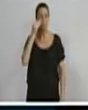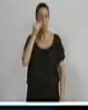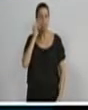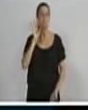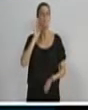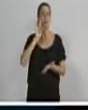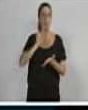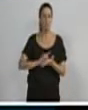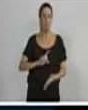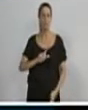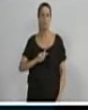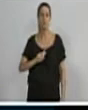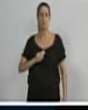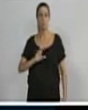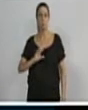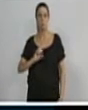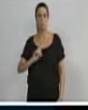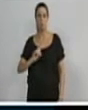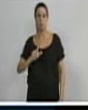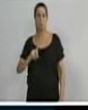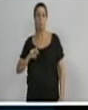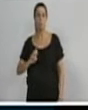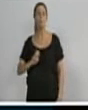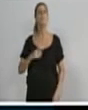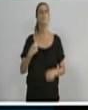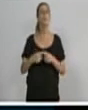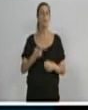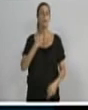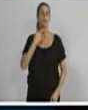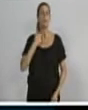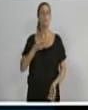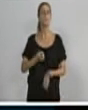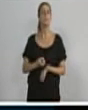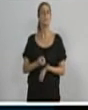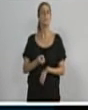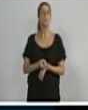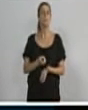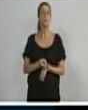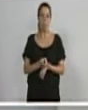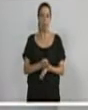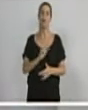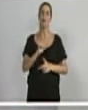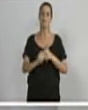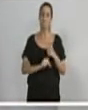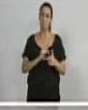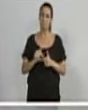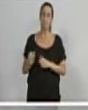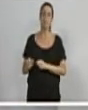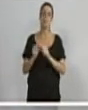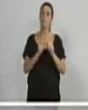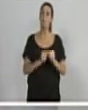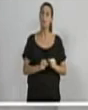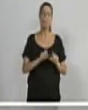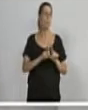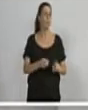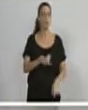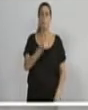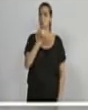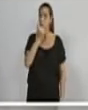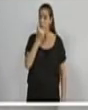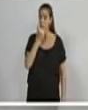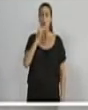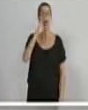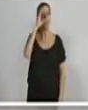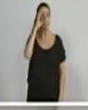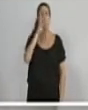sentido de conseguir se firmar no poder e não vai conseguir. Não vai conseguir. Definha